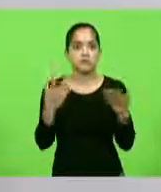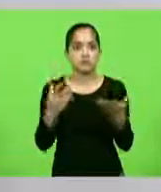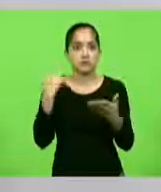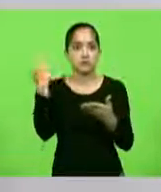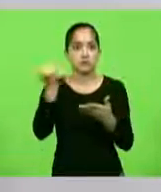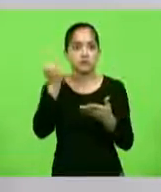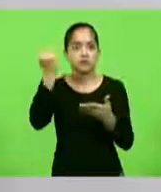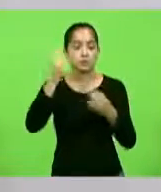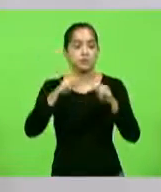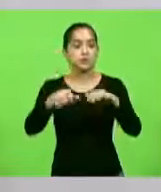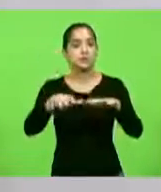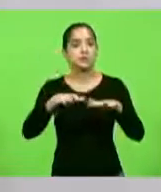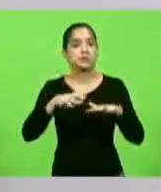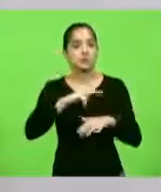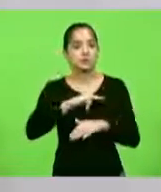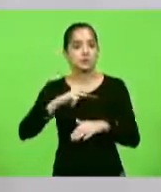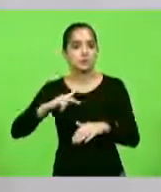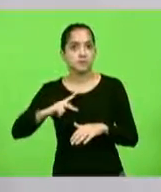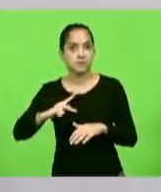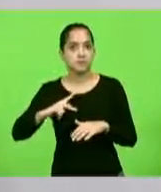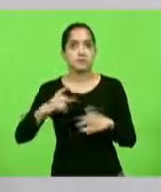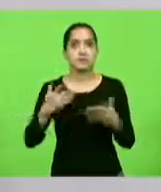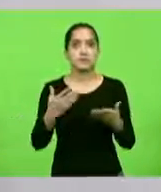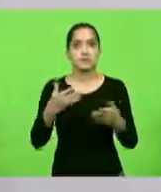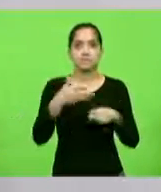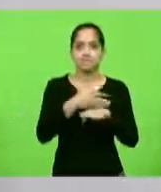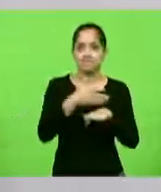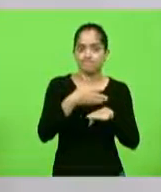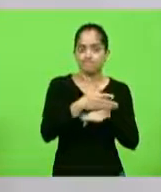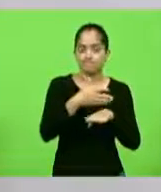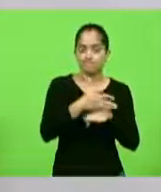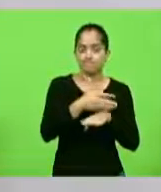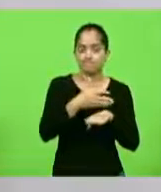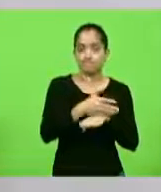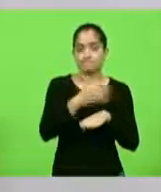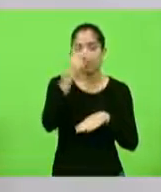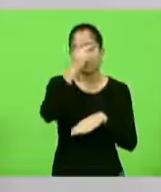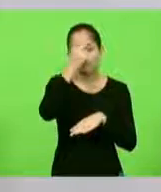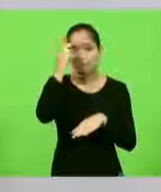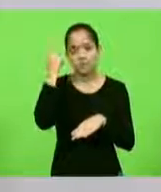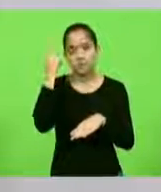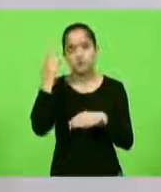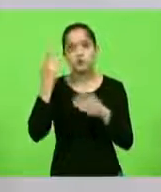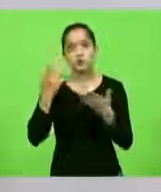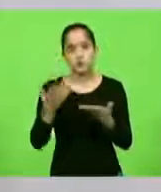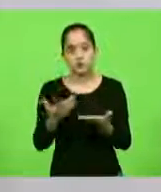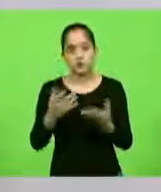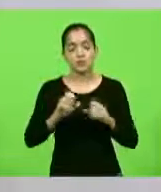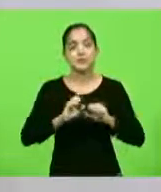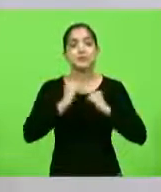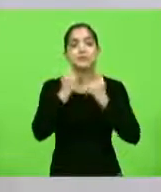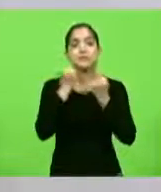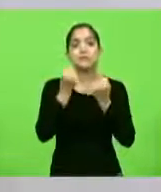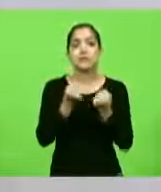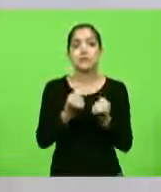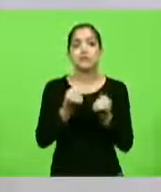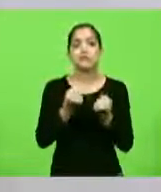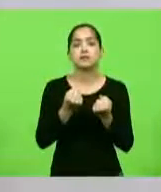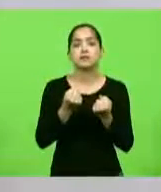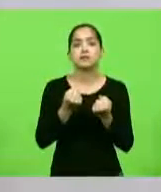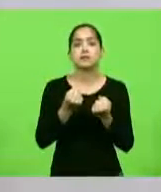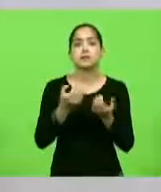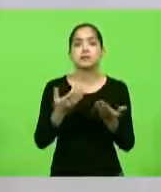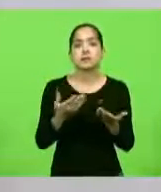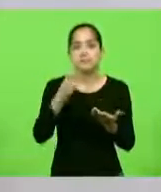audiência pública com uma participação maciça das pessoas que fazem e defendem a saúde em Santa Catarina,